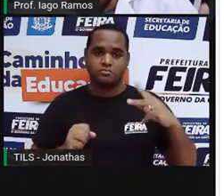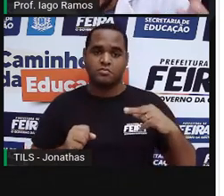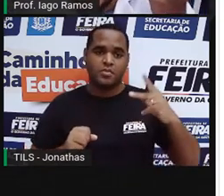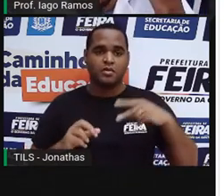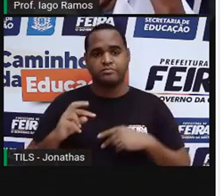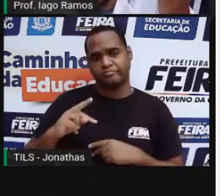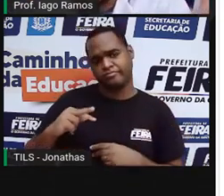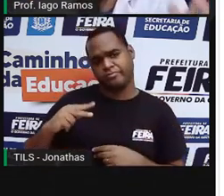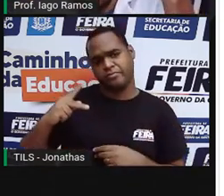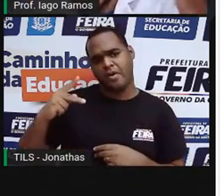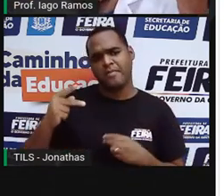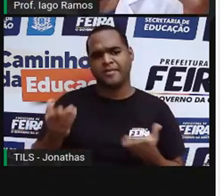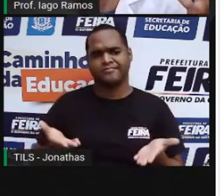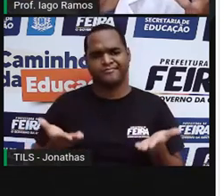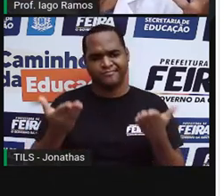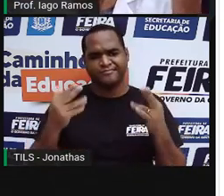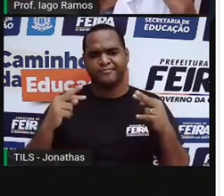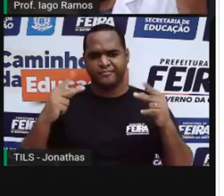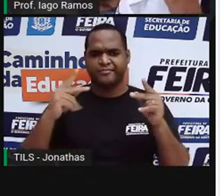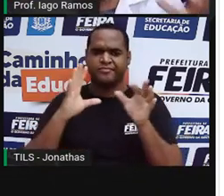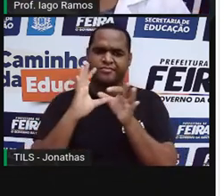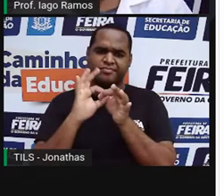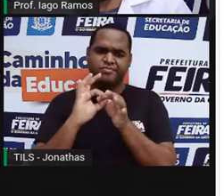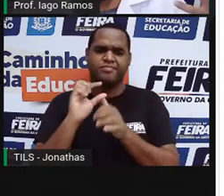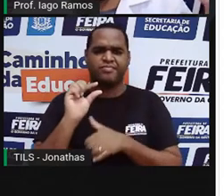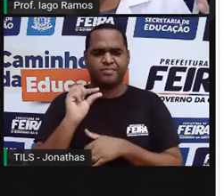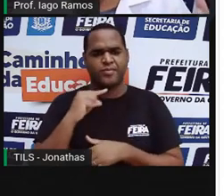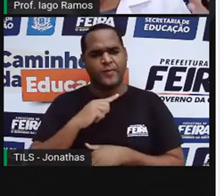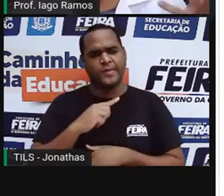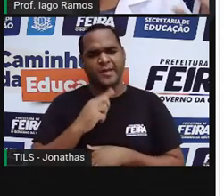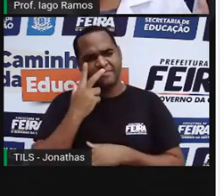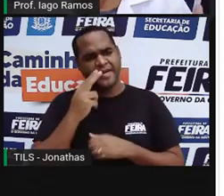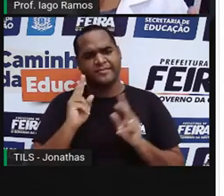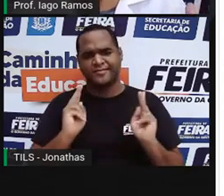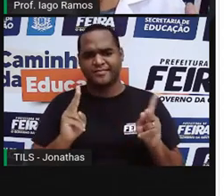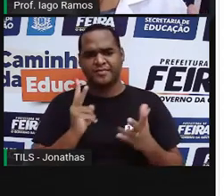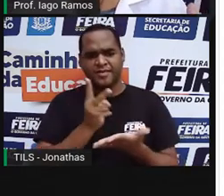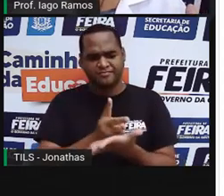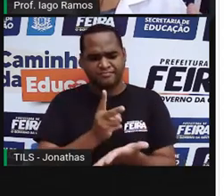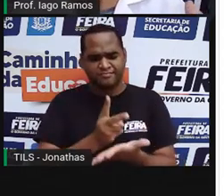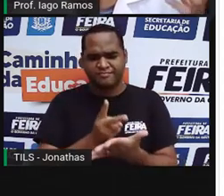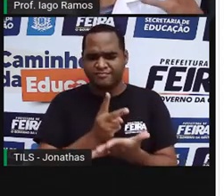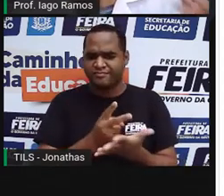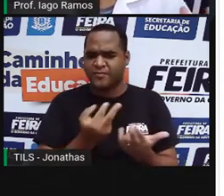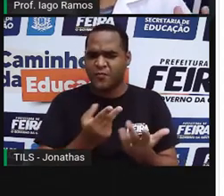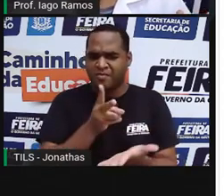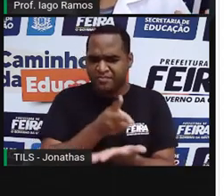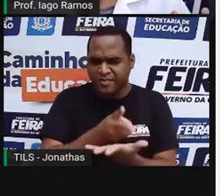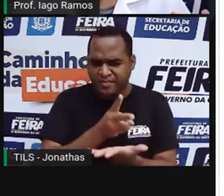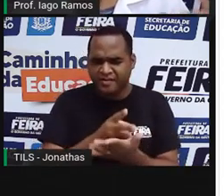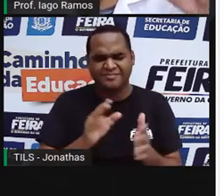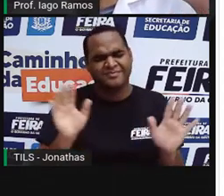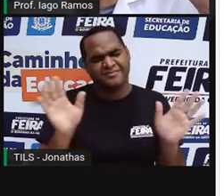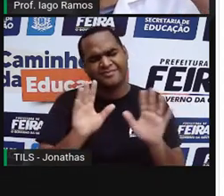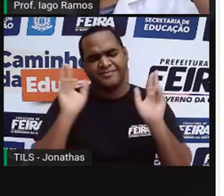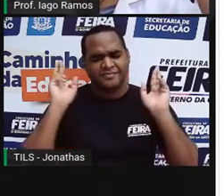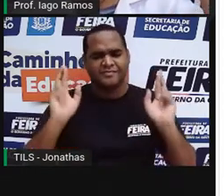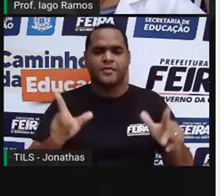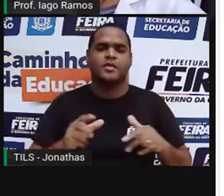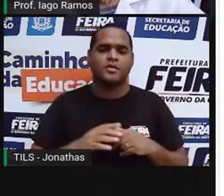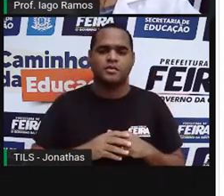até aumentam, há até uma relação, mas essa relação não acontece sempre da mesma forma. Não significa que